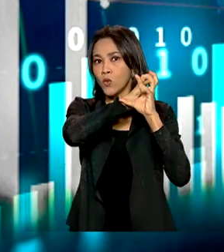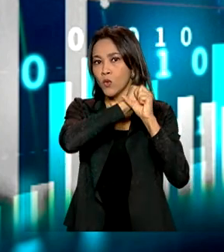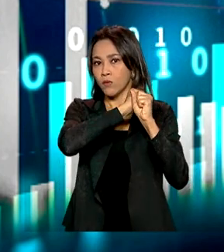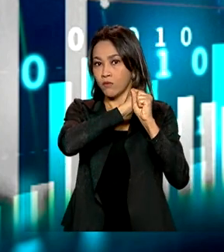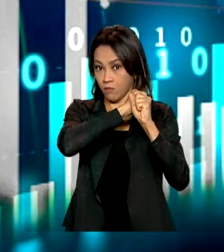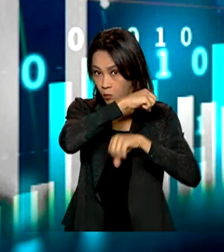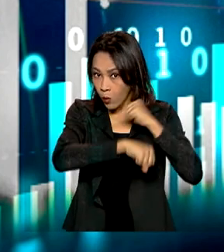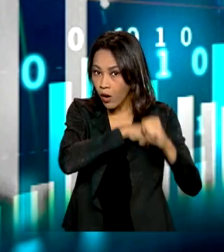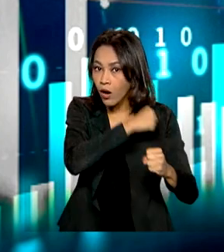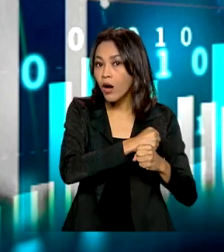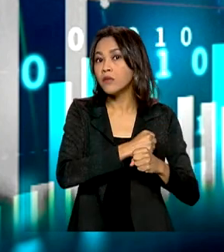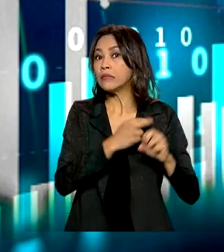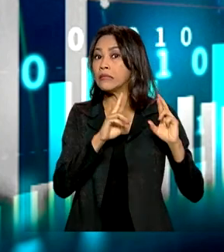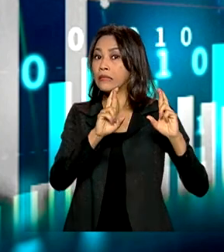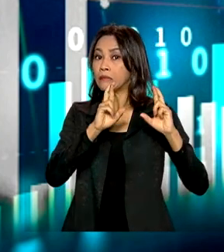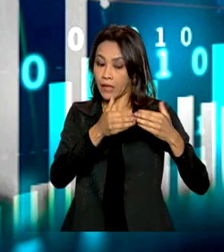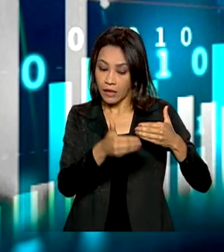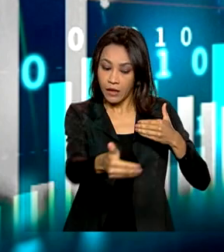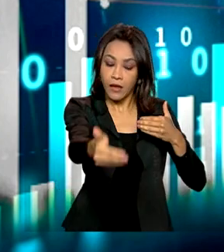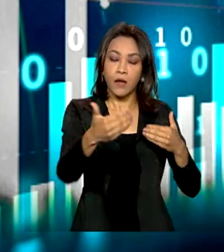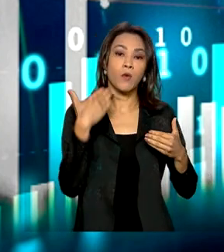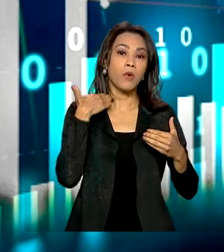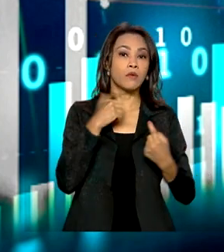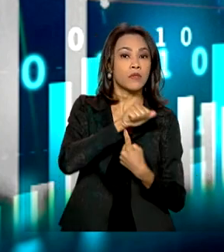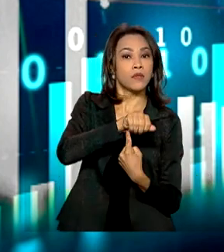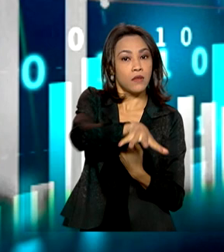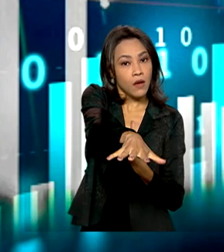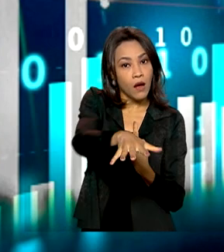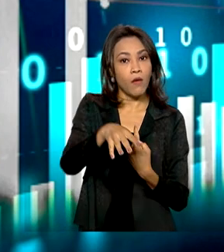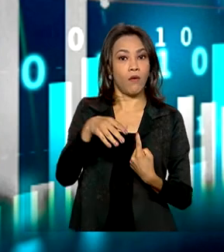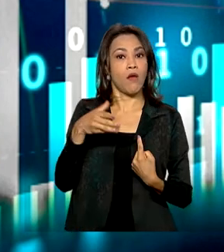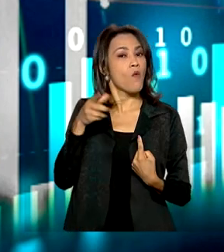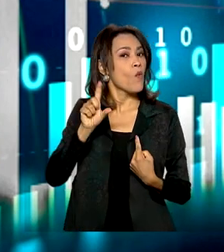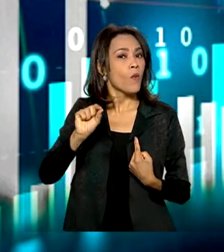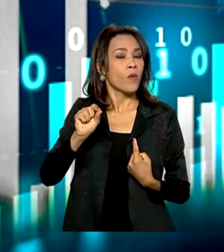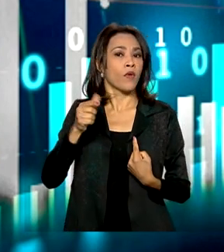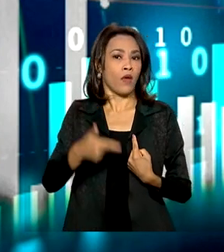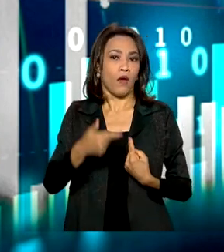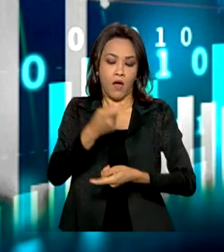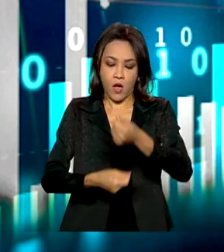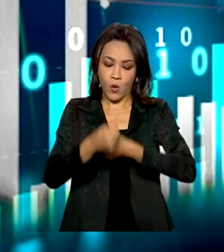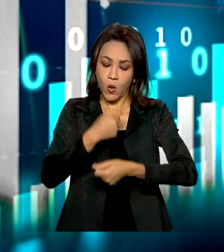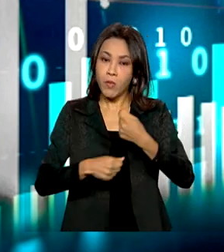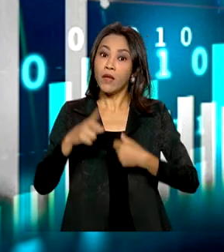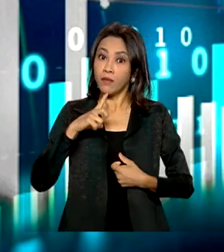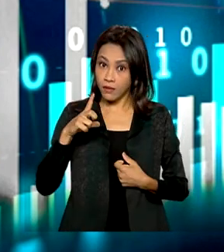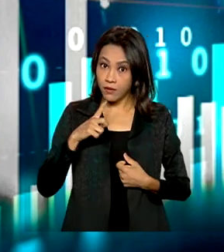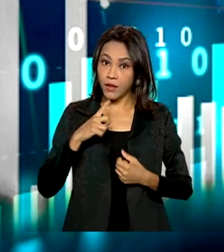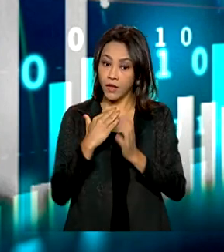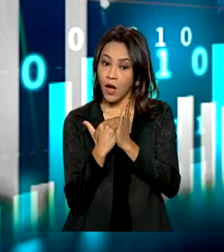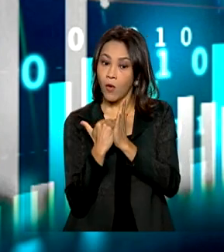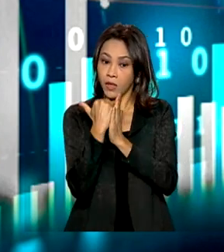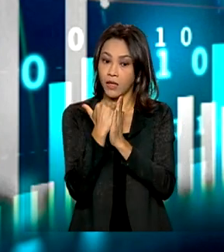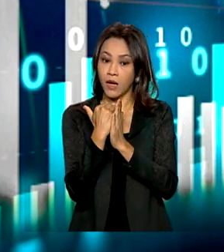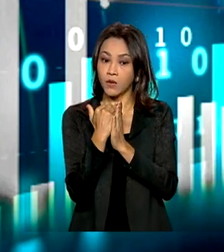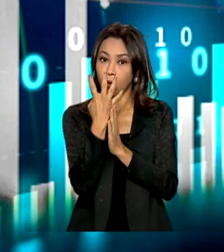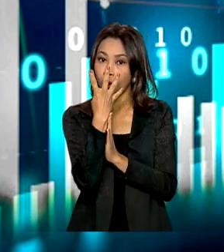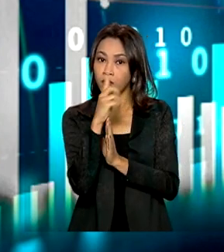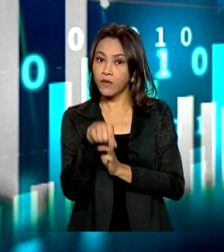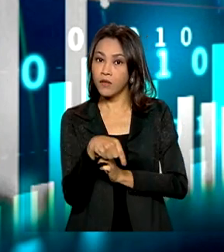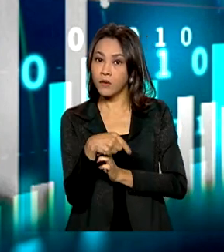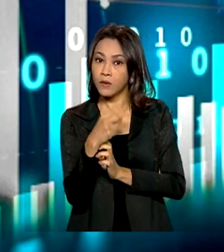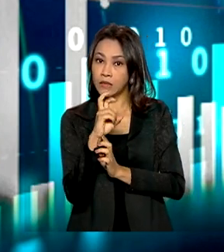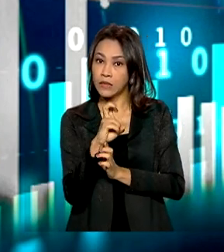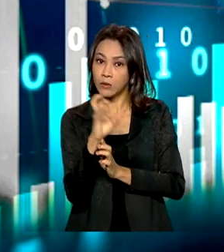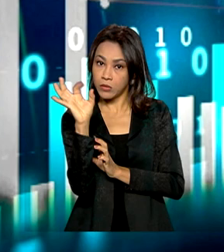a expectativa do Banco Central, a estimativa dessa instituição, é que a economia tenha crescido em torno de 4,5%, o que vai